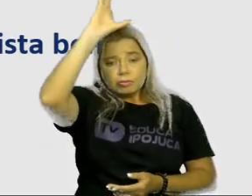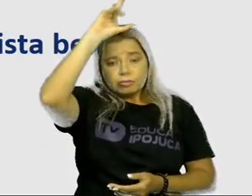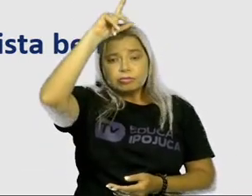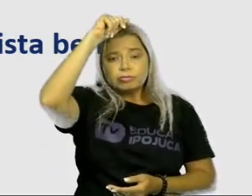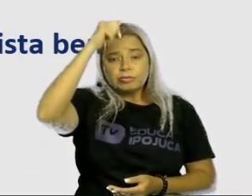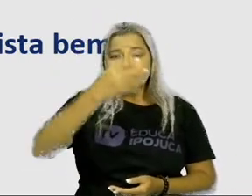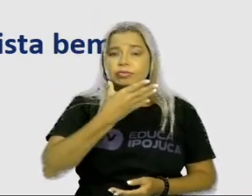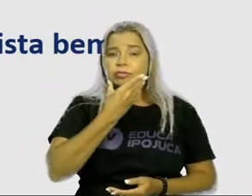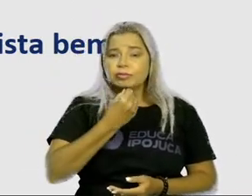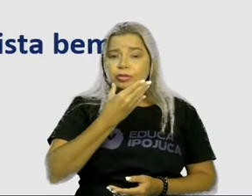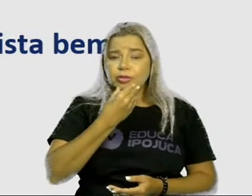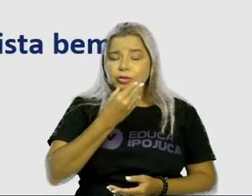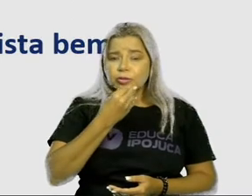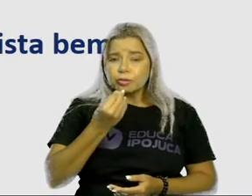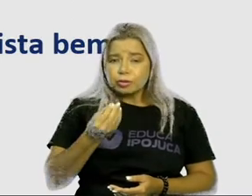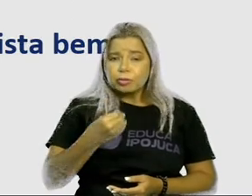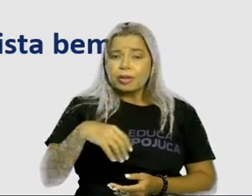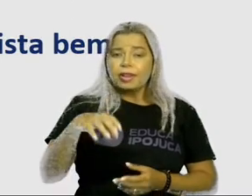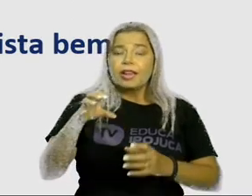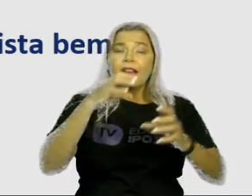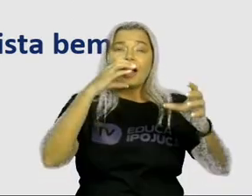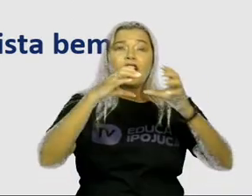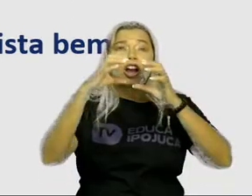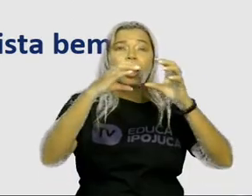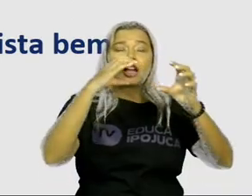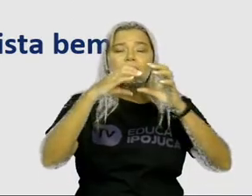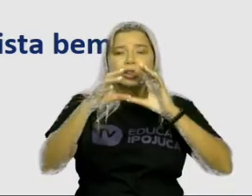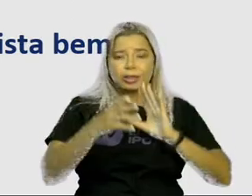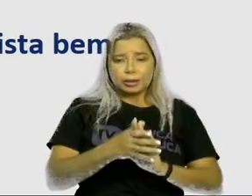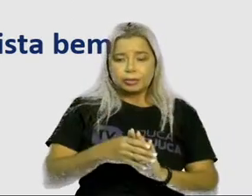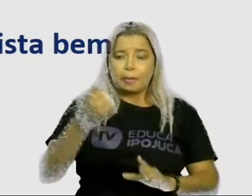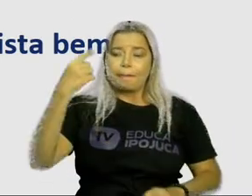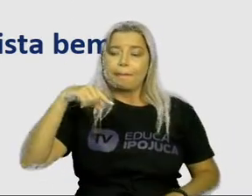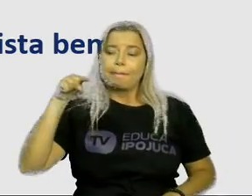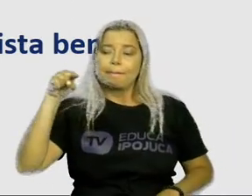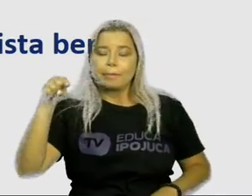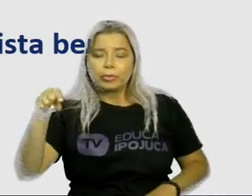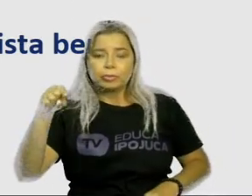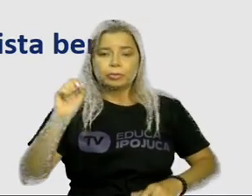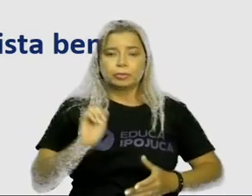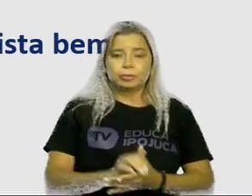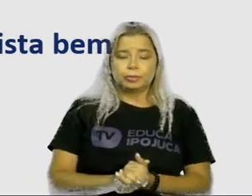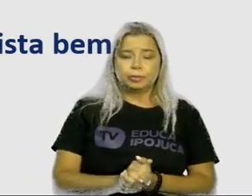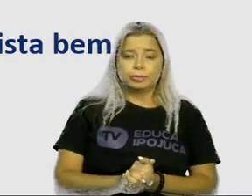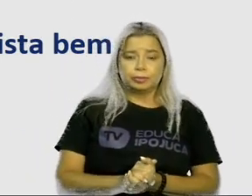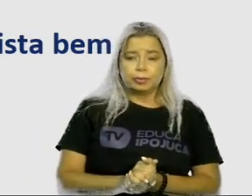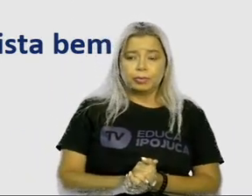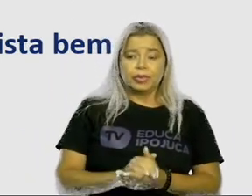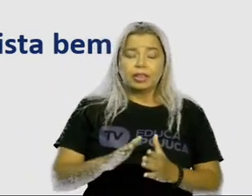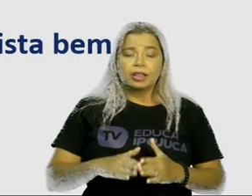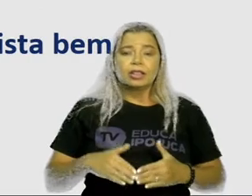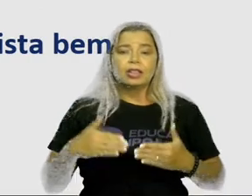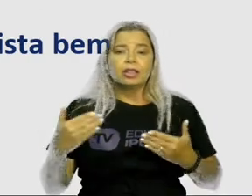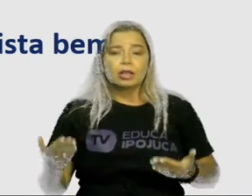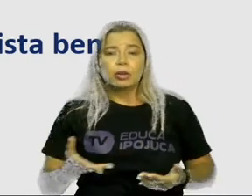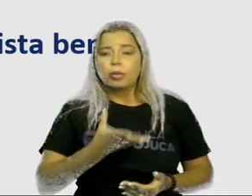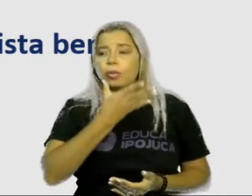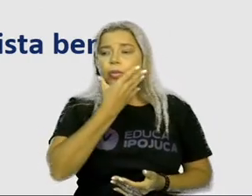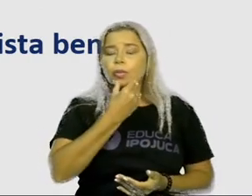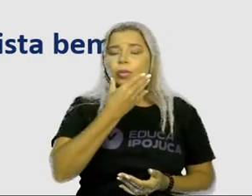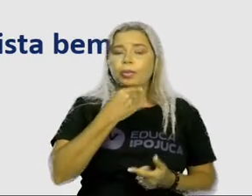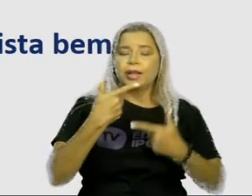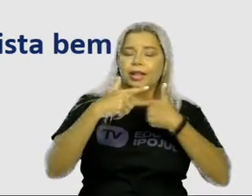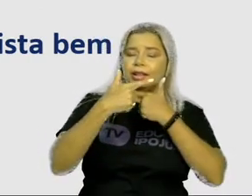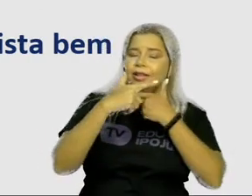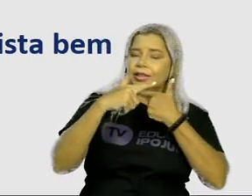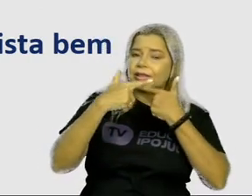satisfeito. Mais um ponto. Tá vendo aí, gente? O cobrador riu e deixou a